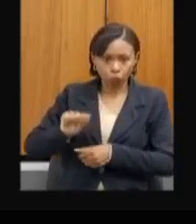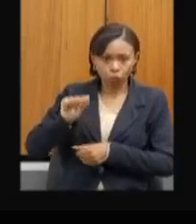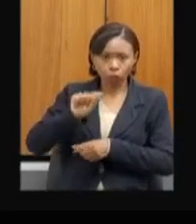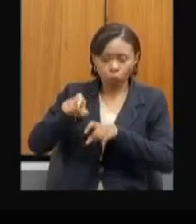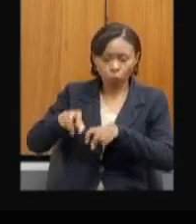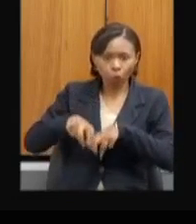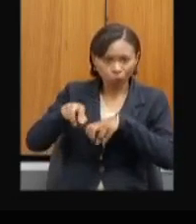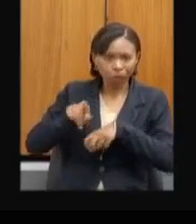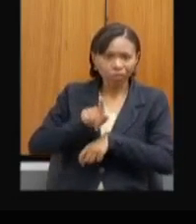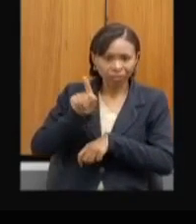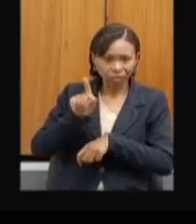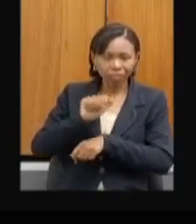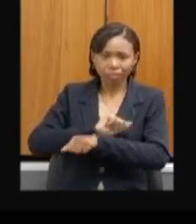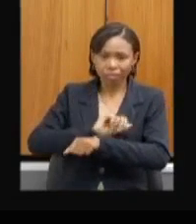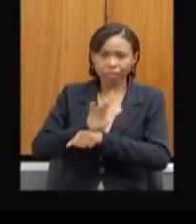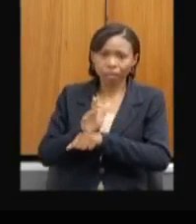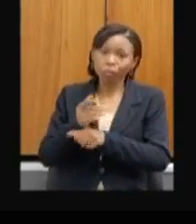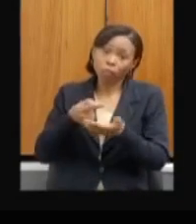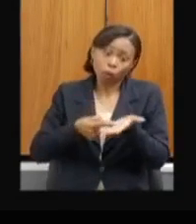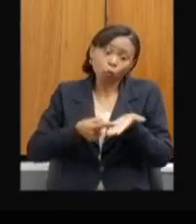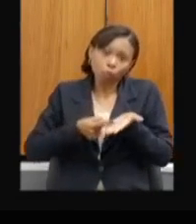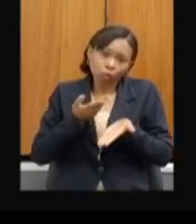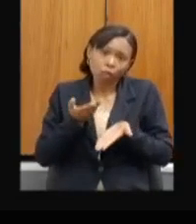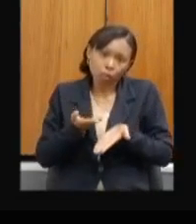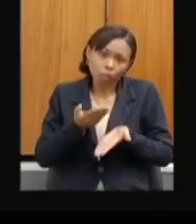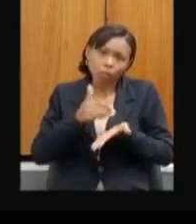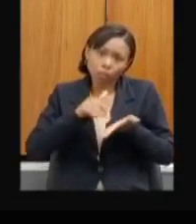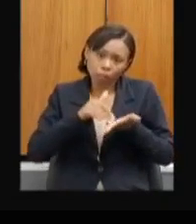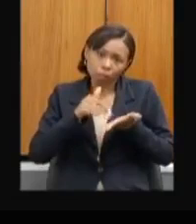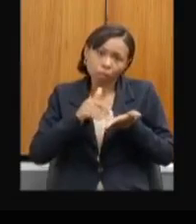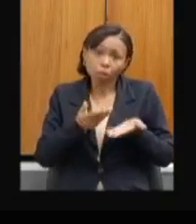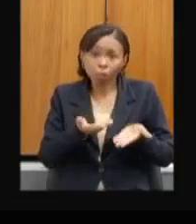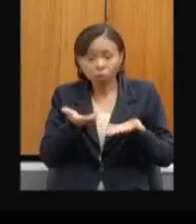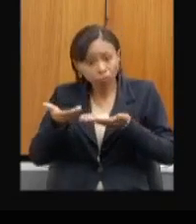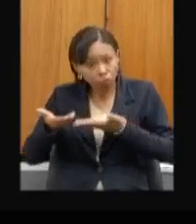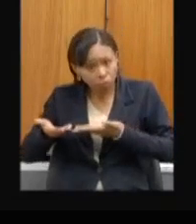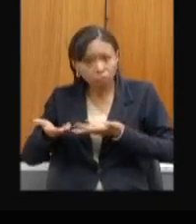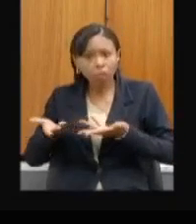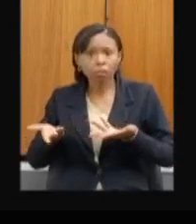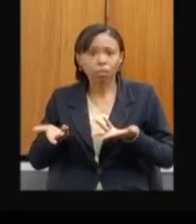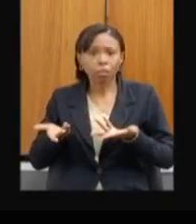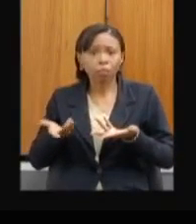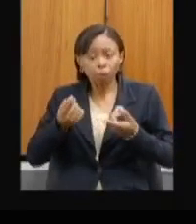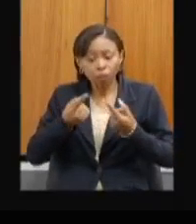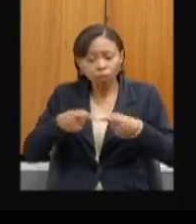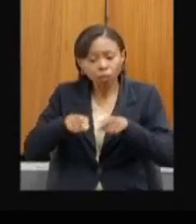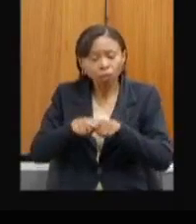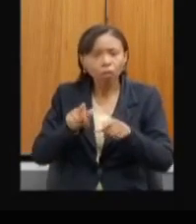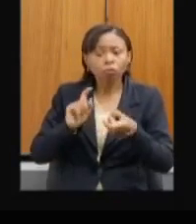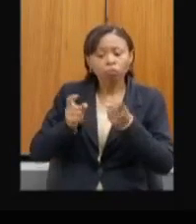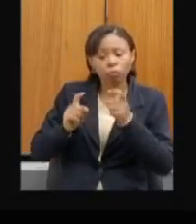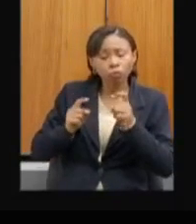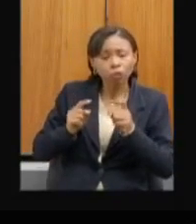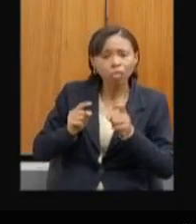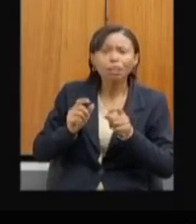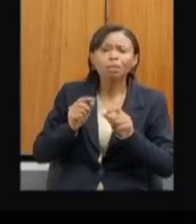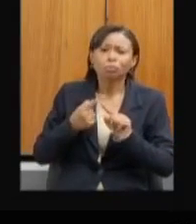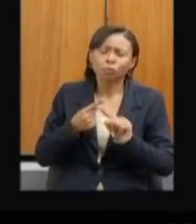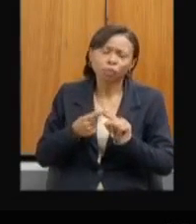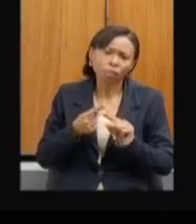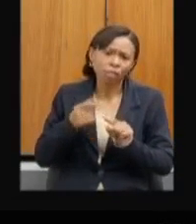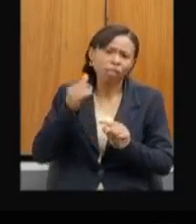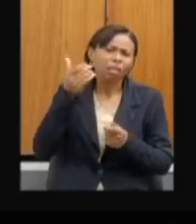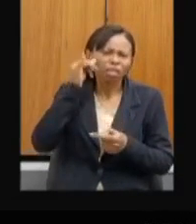convidá-la para que a senhora possa ir, reunir com esse pessoal, para tirar essa maior impressão que nós temos, que a região tem